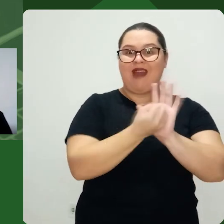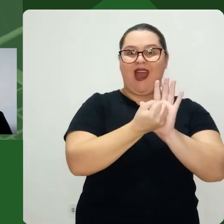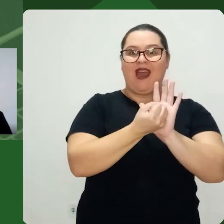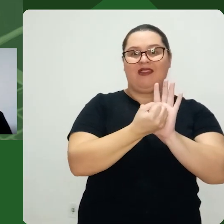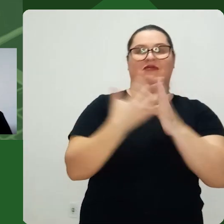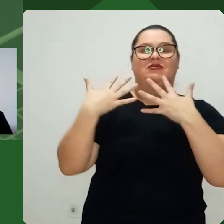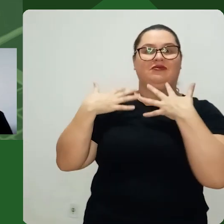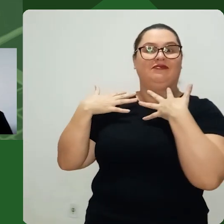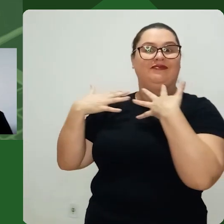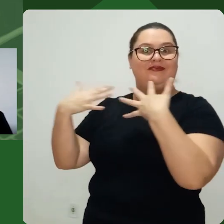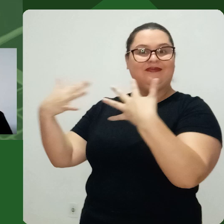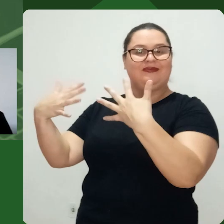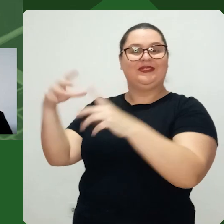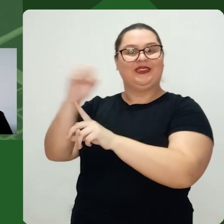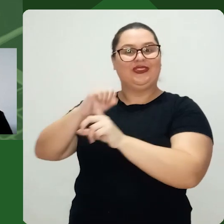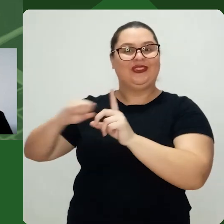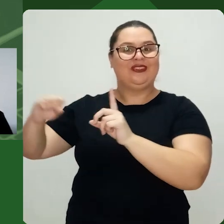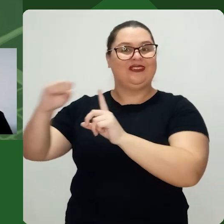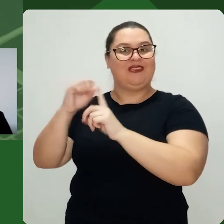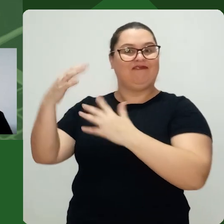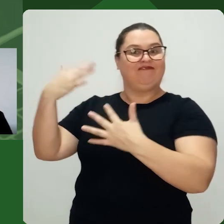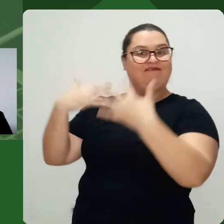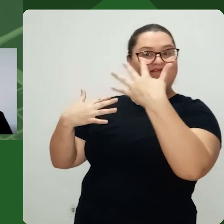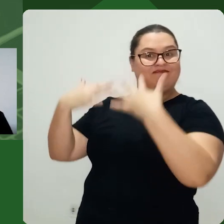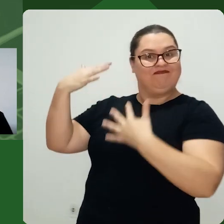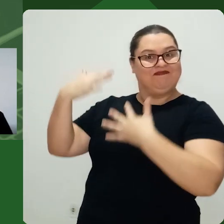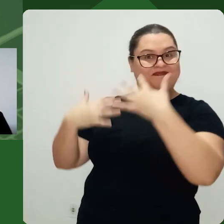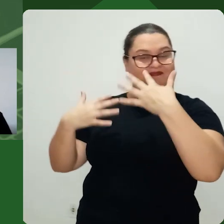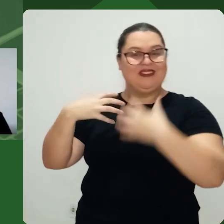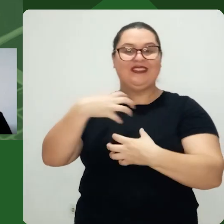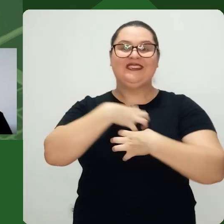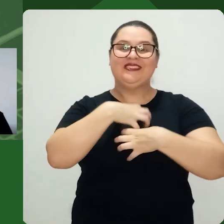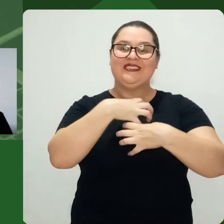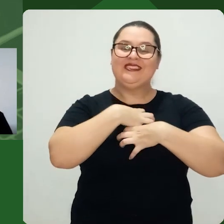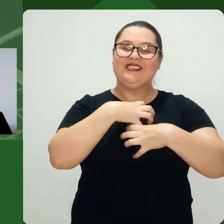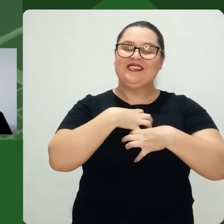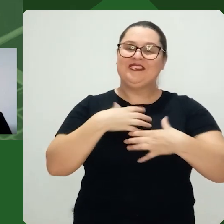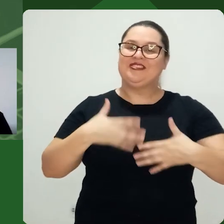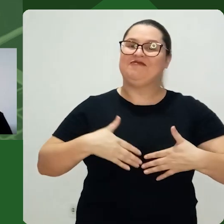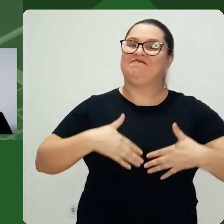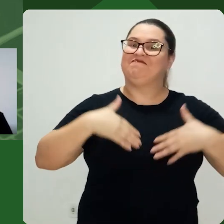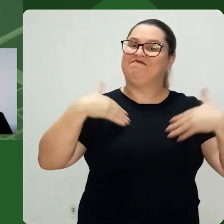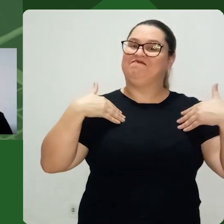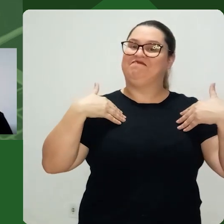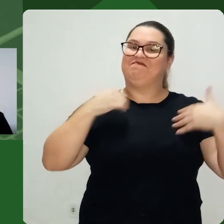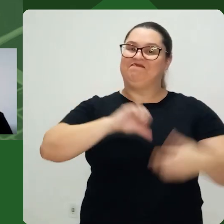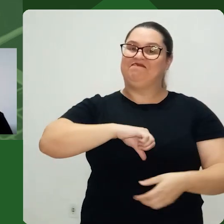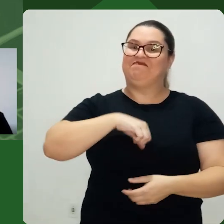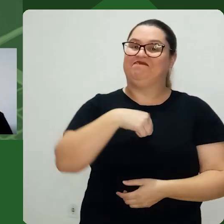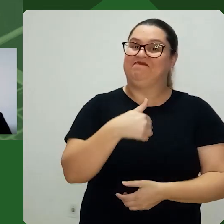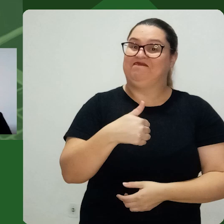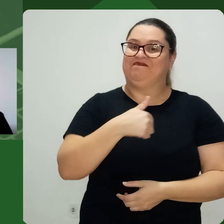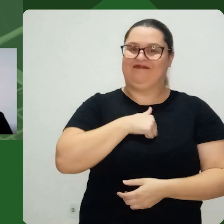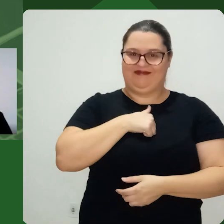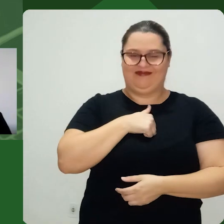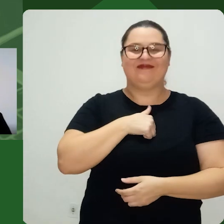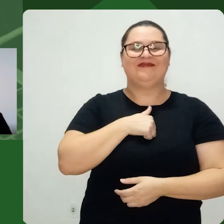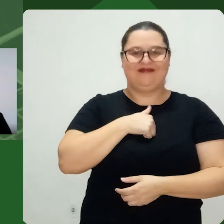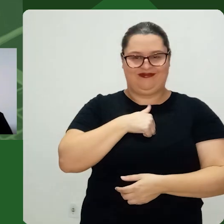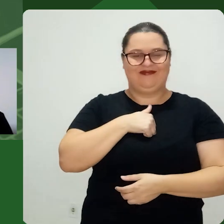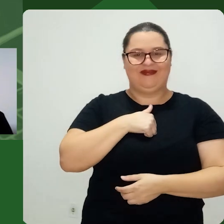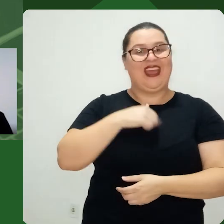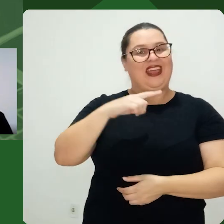né? Meninas, na maioria das vezes Ah, eu comprei uma bolsa Só que eu comprei uma bolsa De uma marca nossa Super